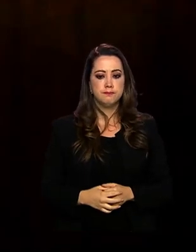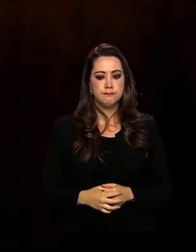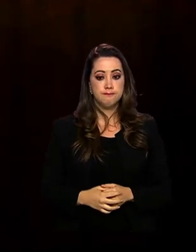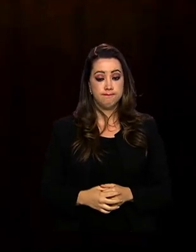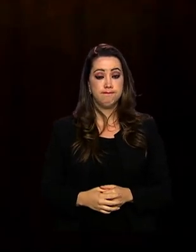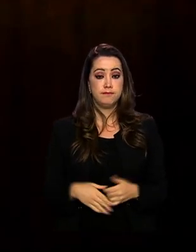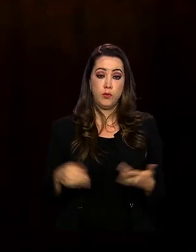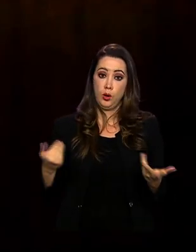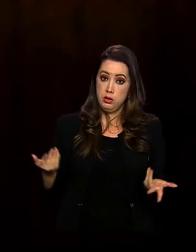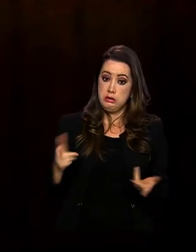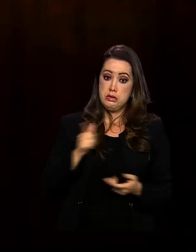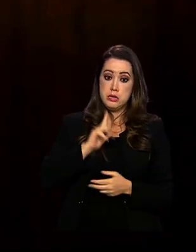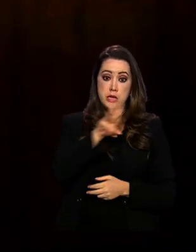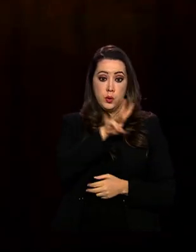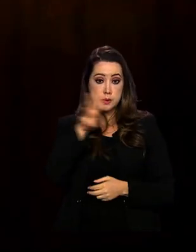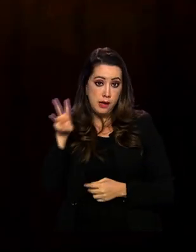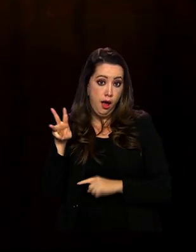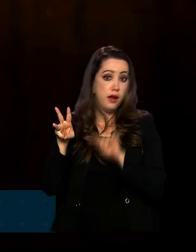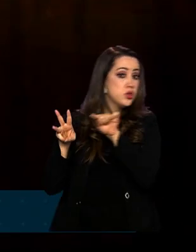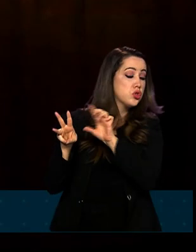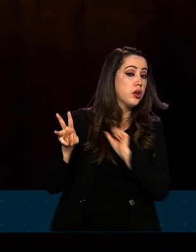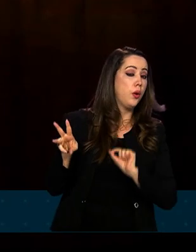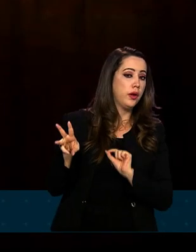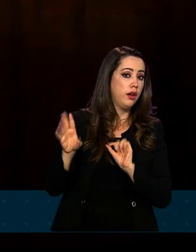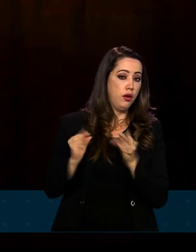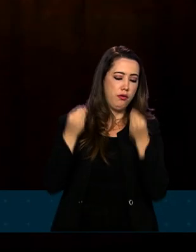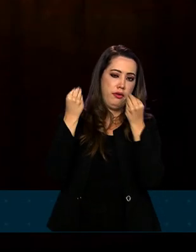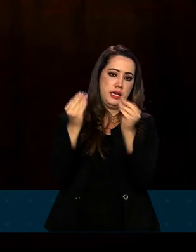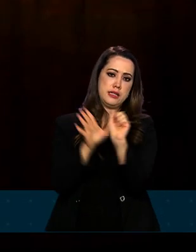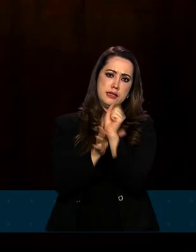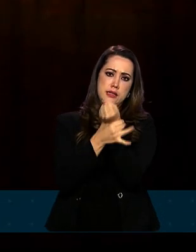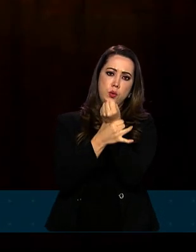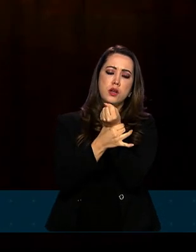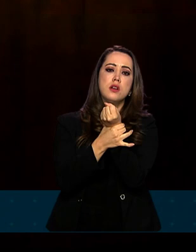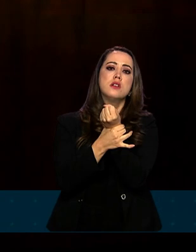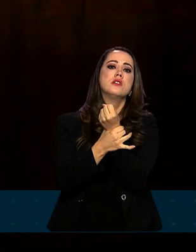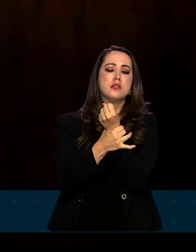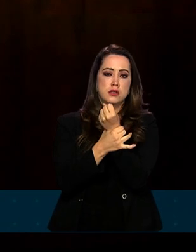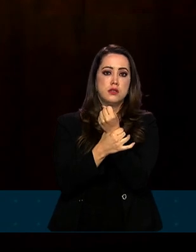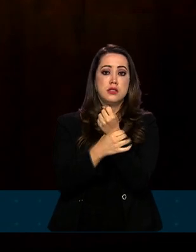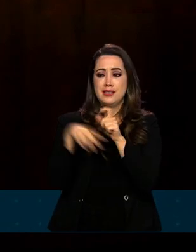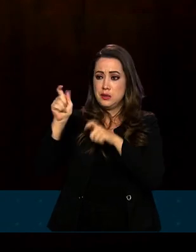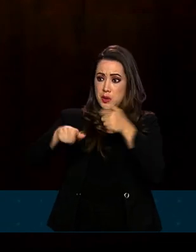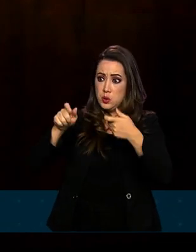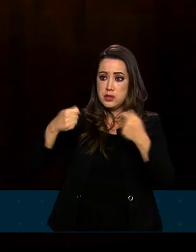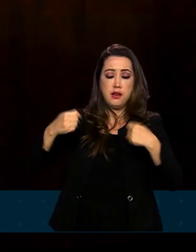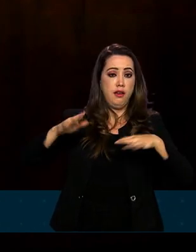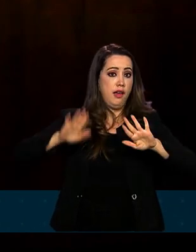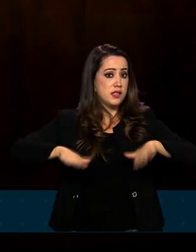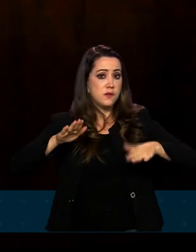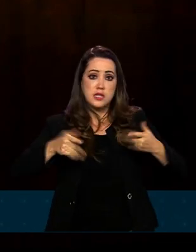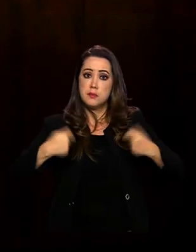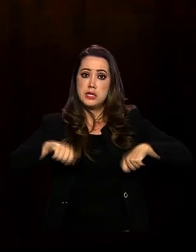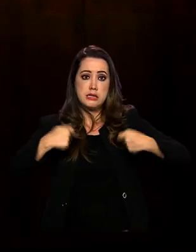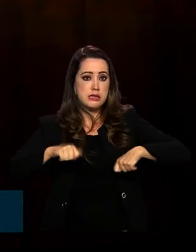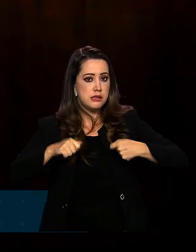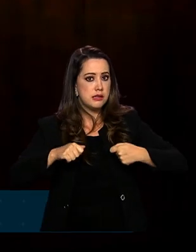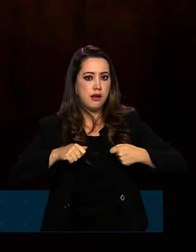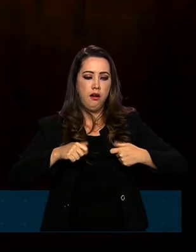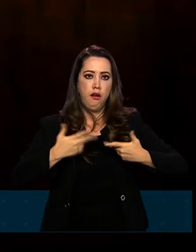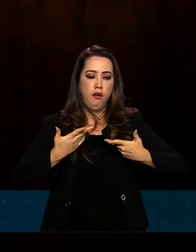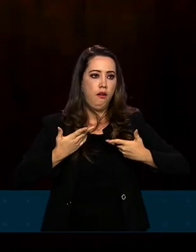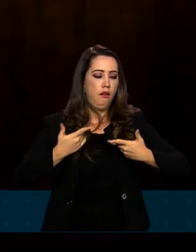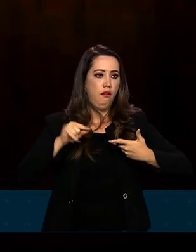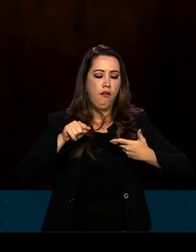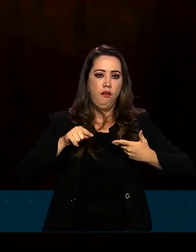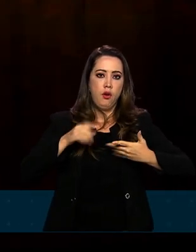Essa plataforma é que dá segurança àqueles que são coagidos, às vezes, quando vão tomar o